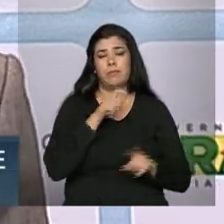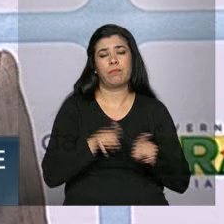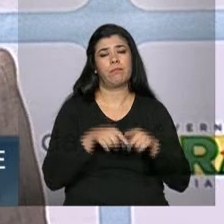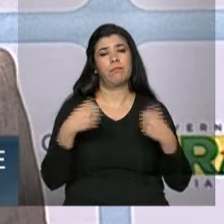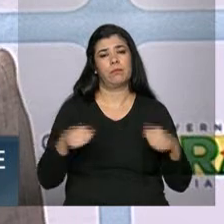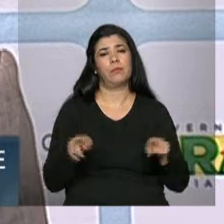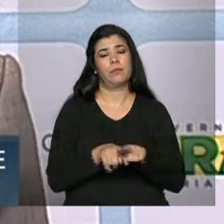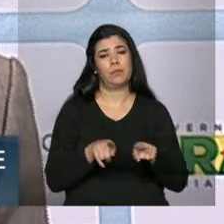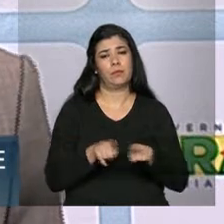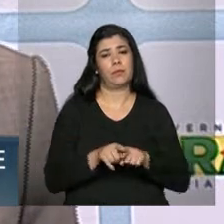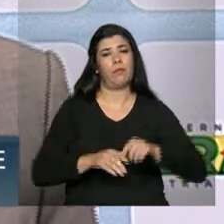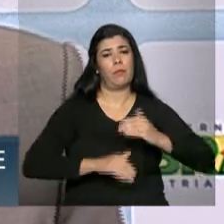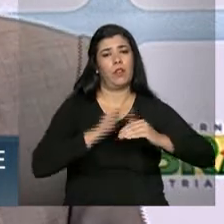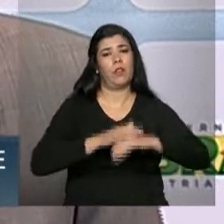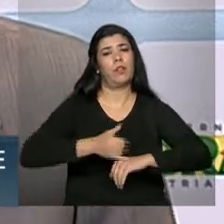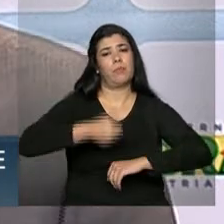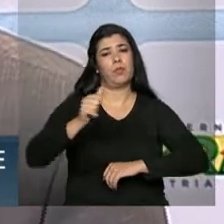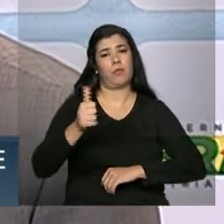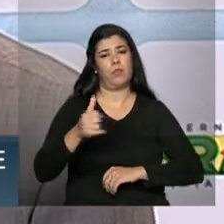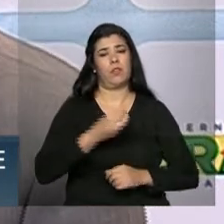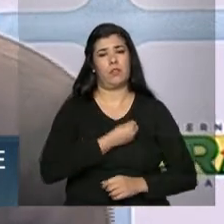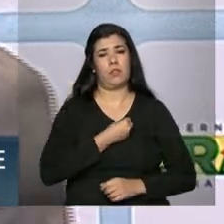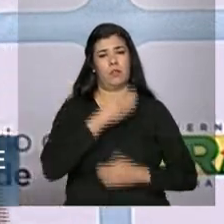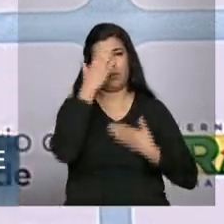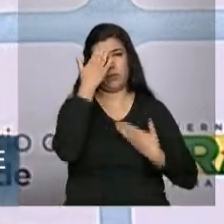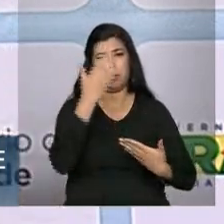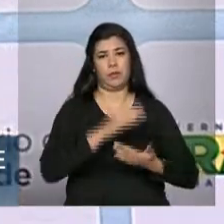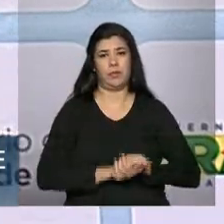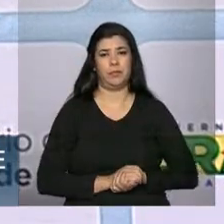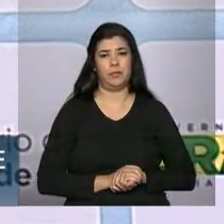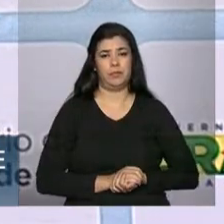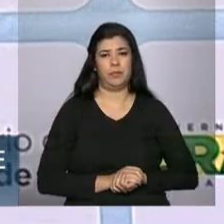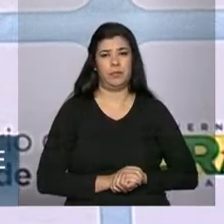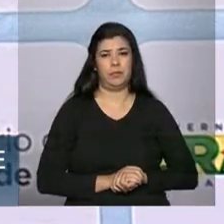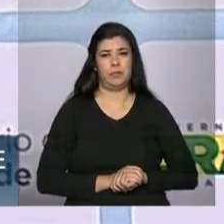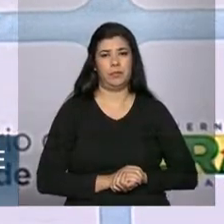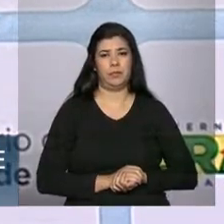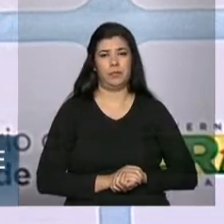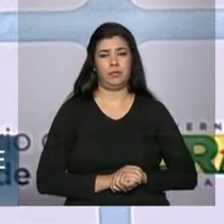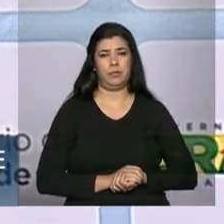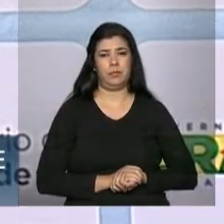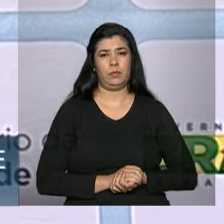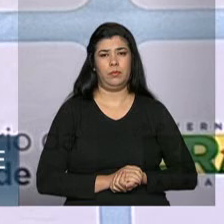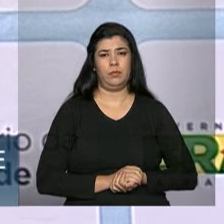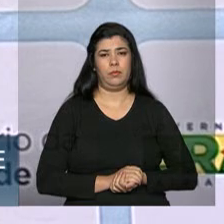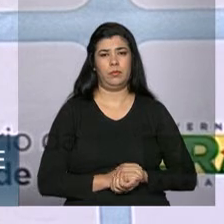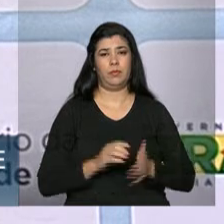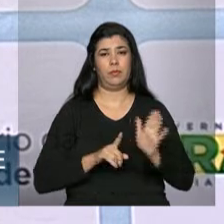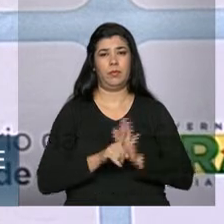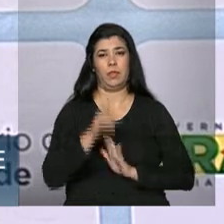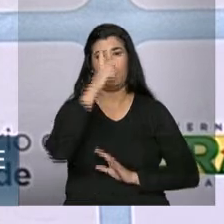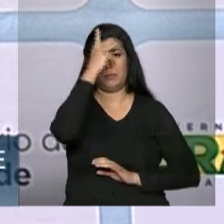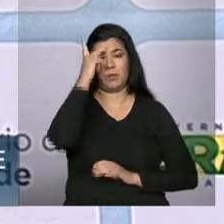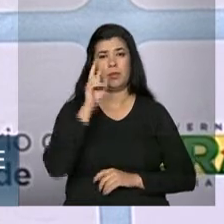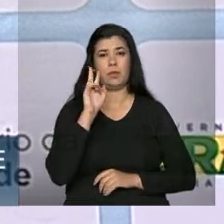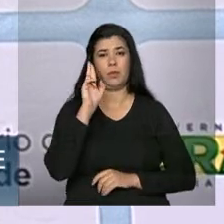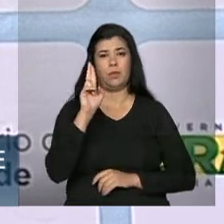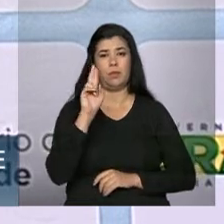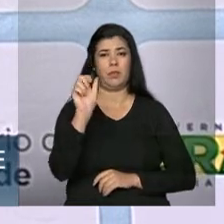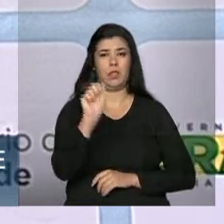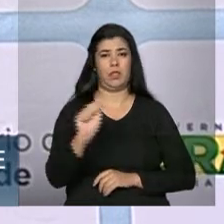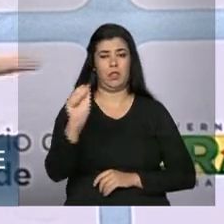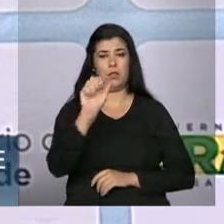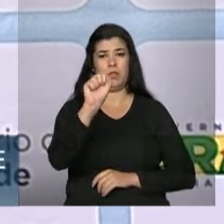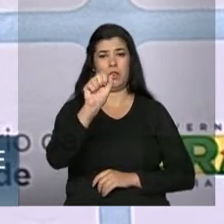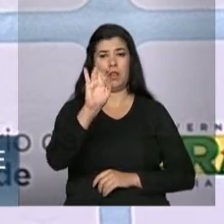devemos envelhecer com mais qualidade de vida. Tá bom, gente? A pessoa que está representando a associação... A